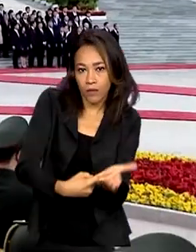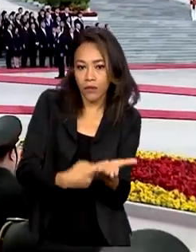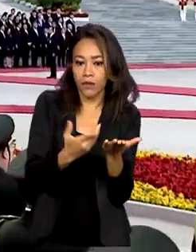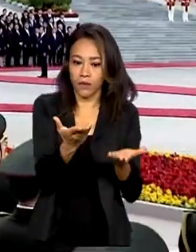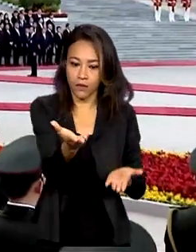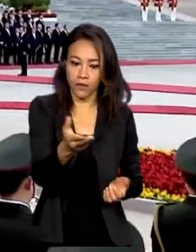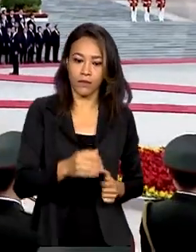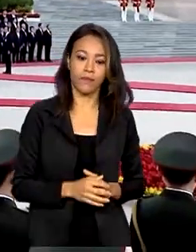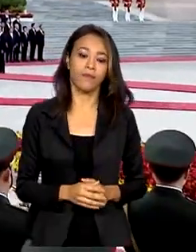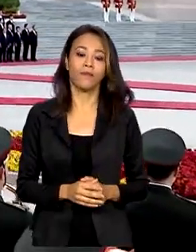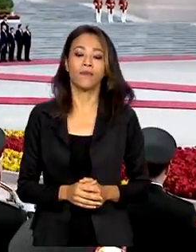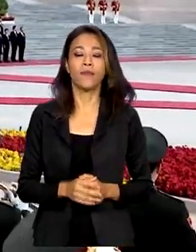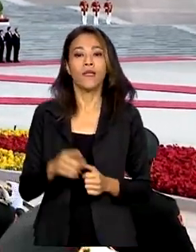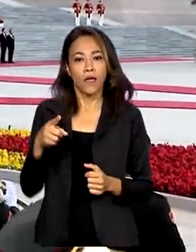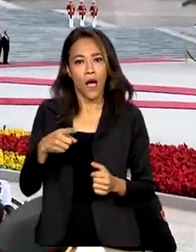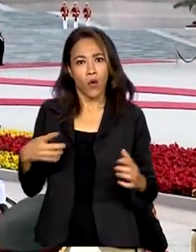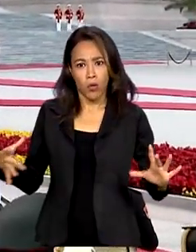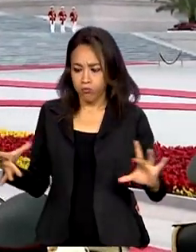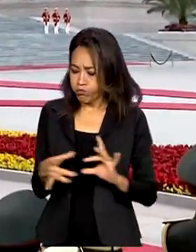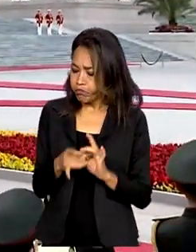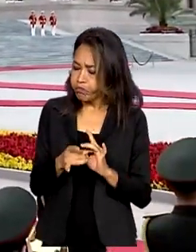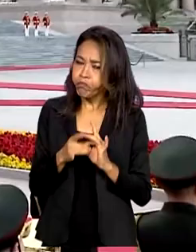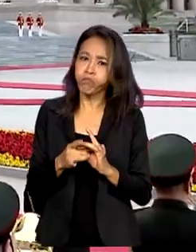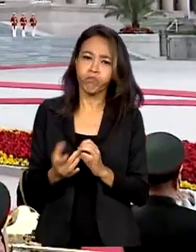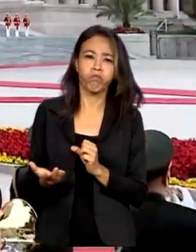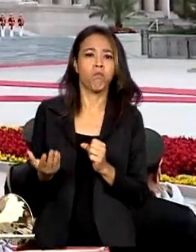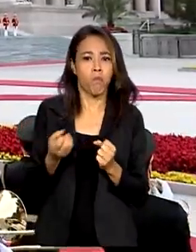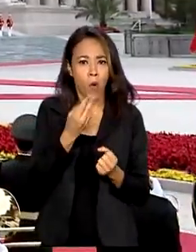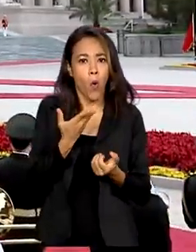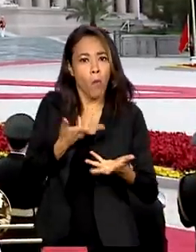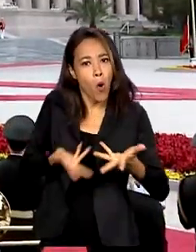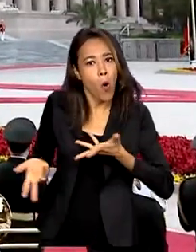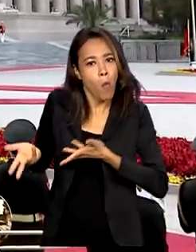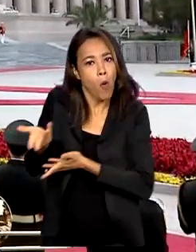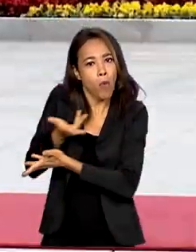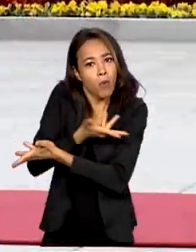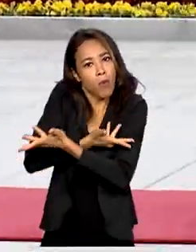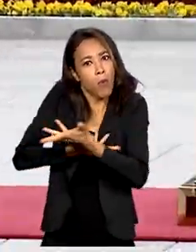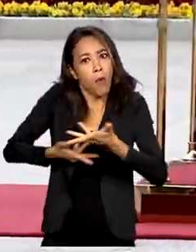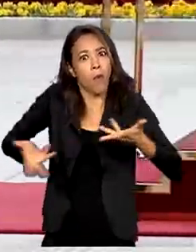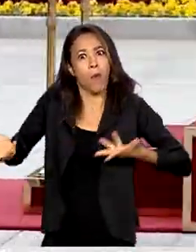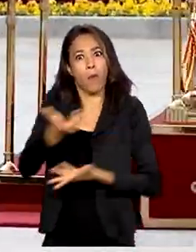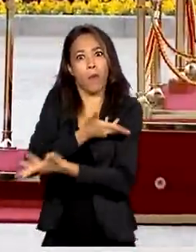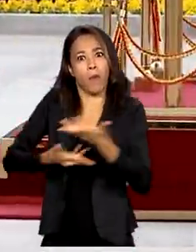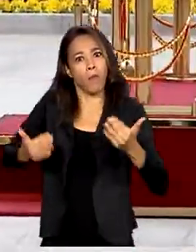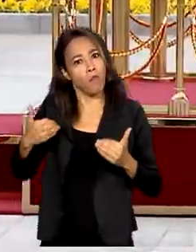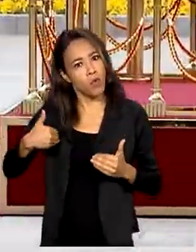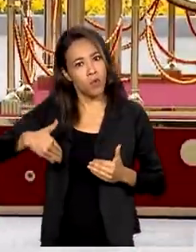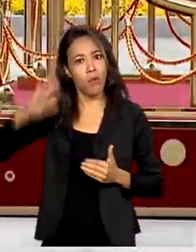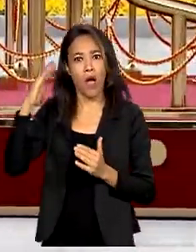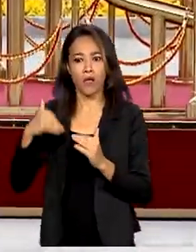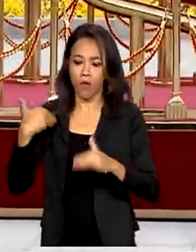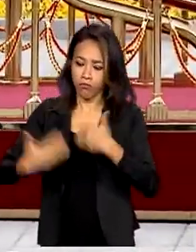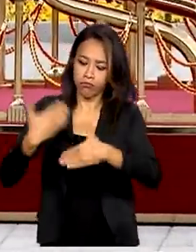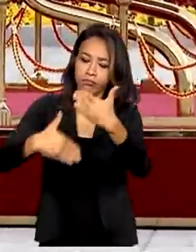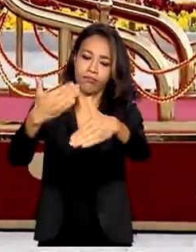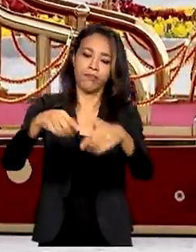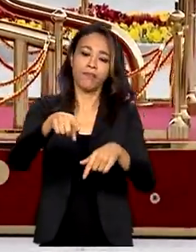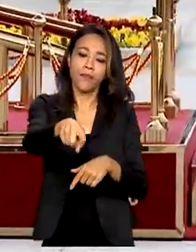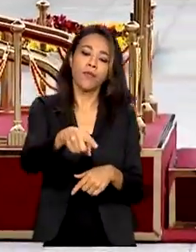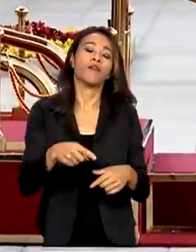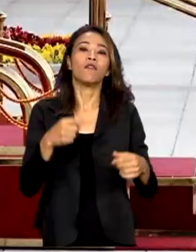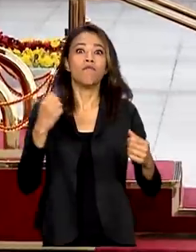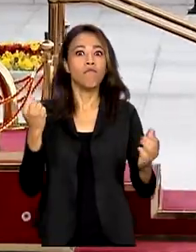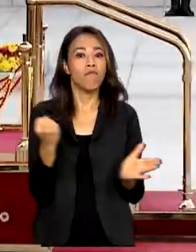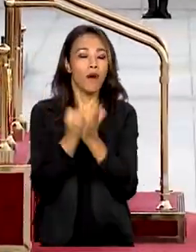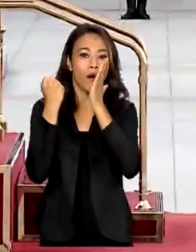Uma relação sólida que tem potencial para crescer muito mais. A visita do presidente Lula à China marcou